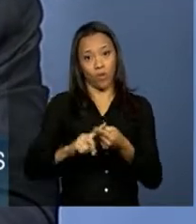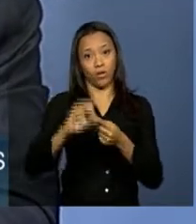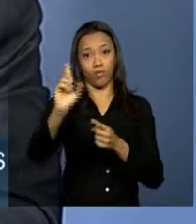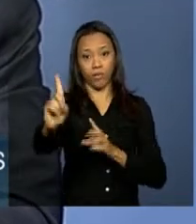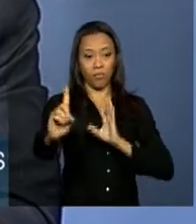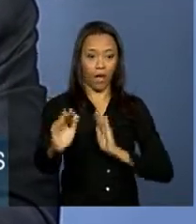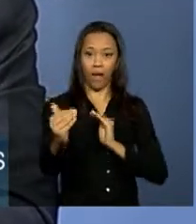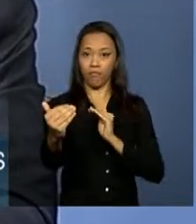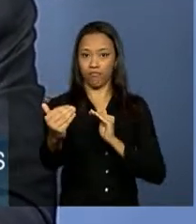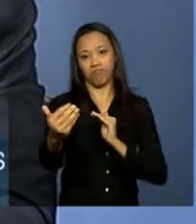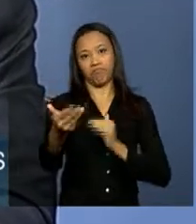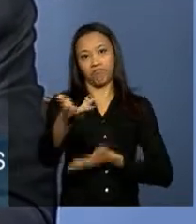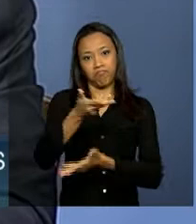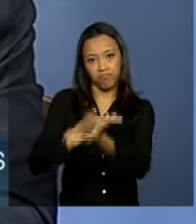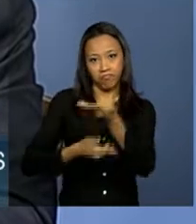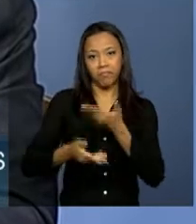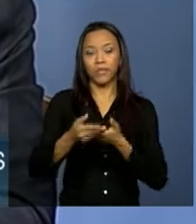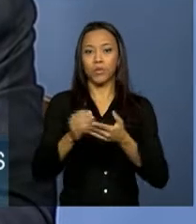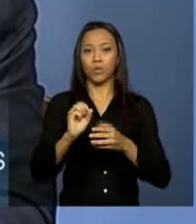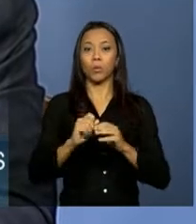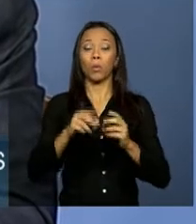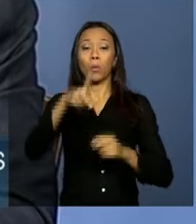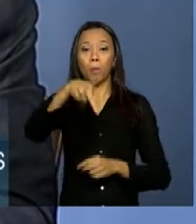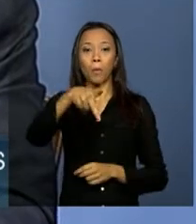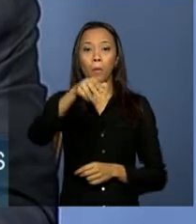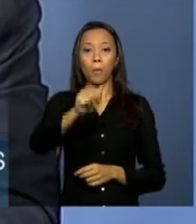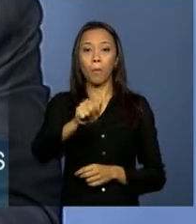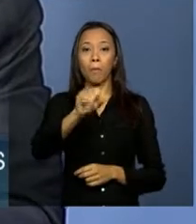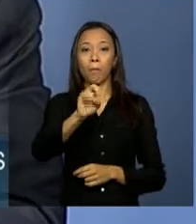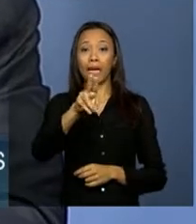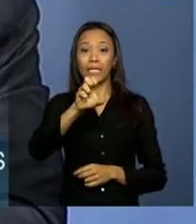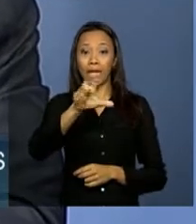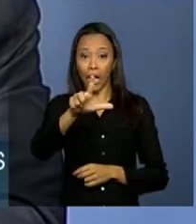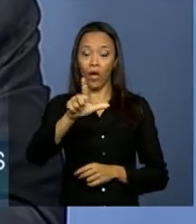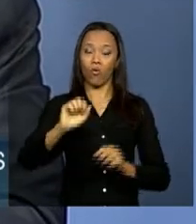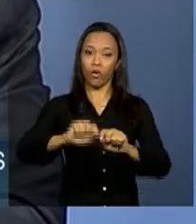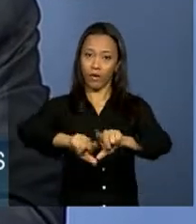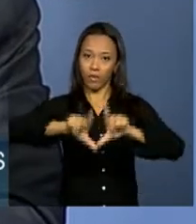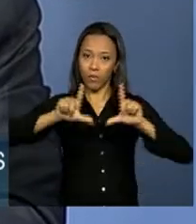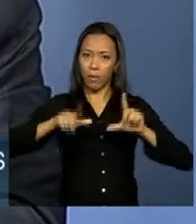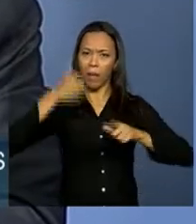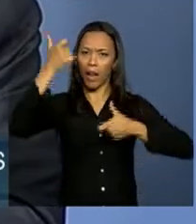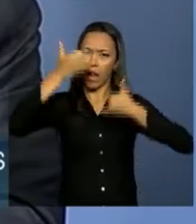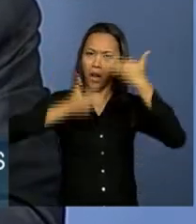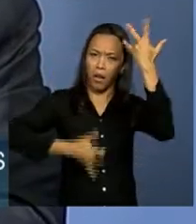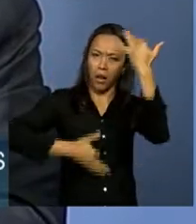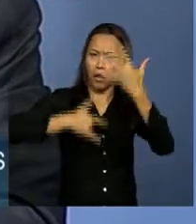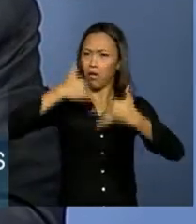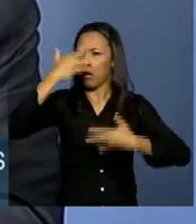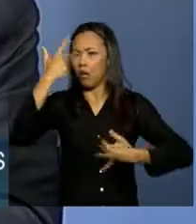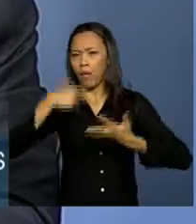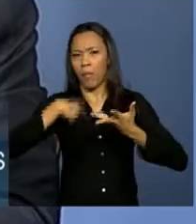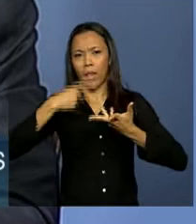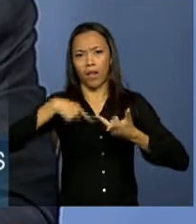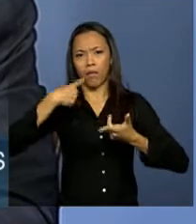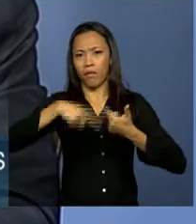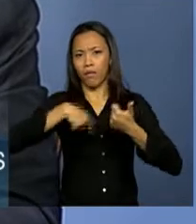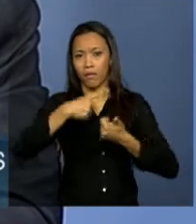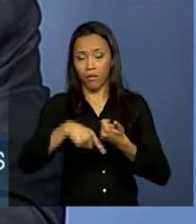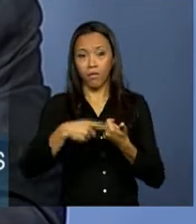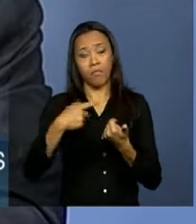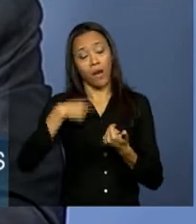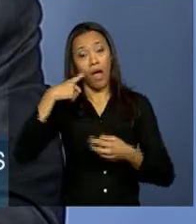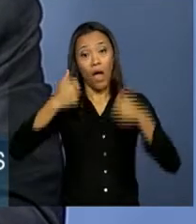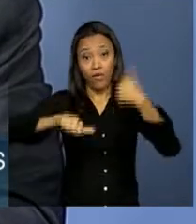três integrantes do painel que eles querem que ouçam as reclamações e examinem as